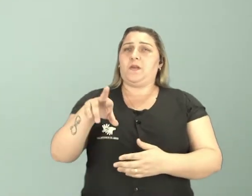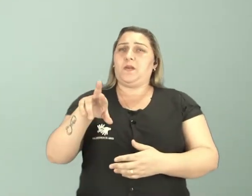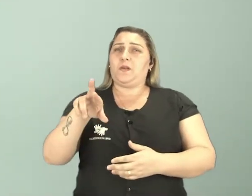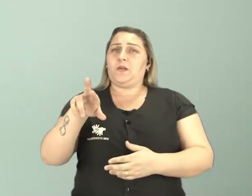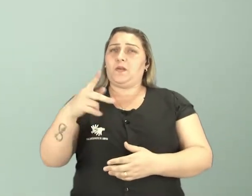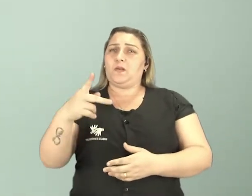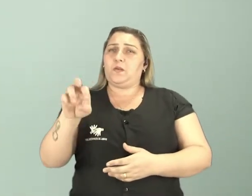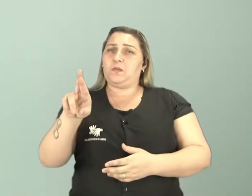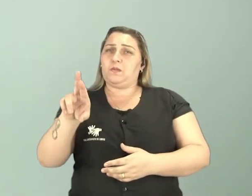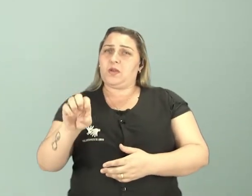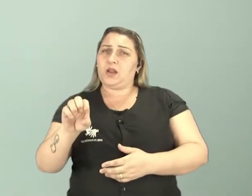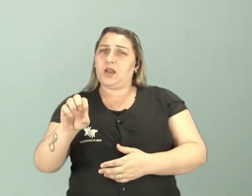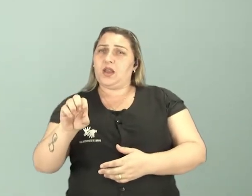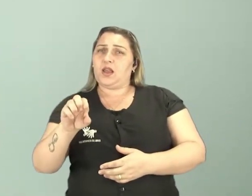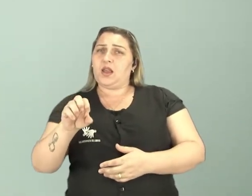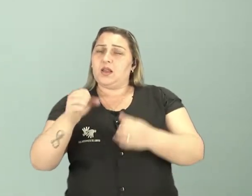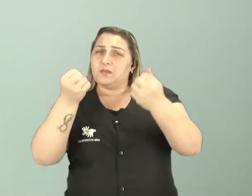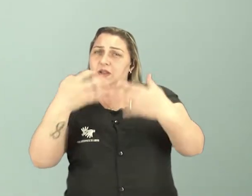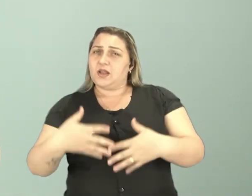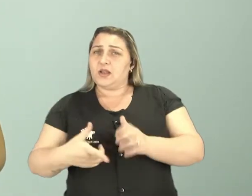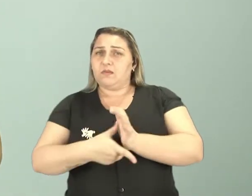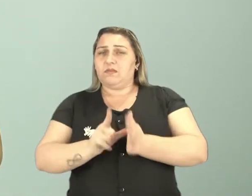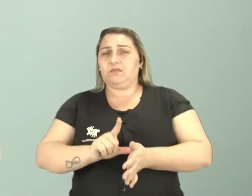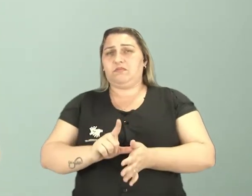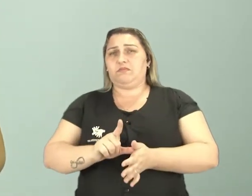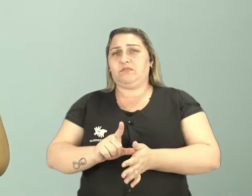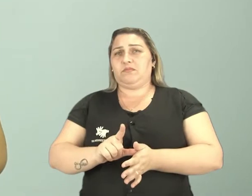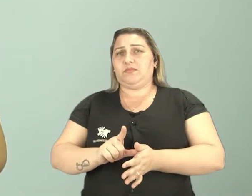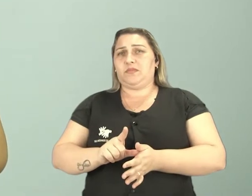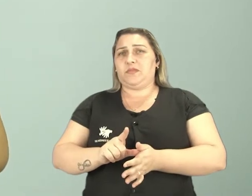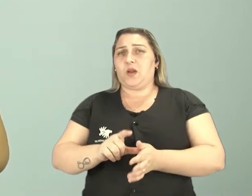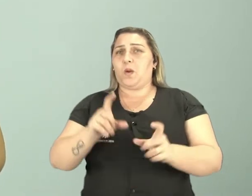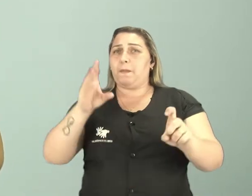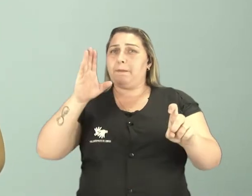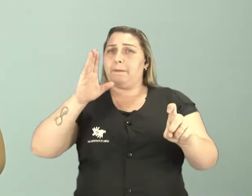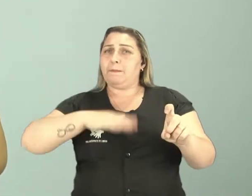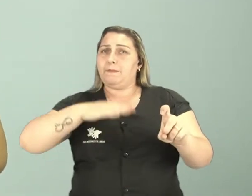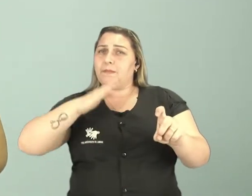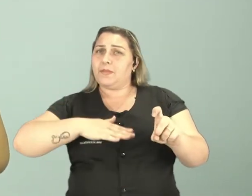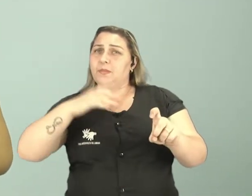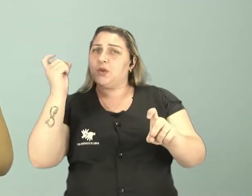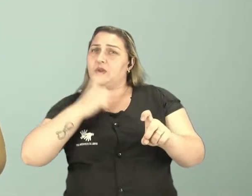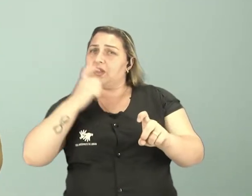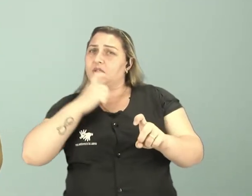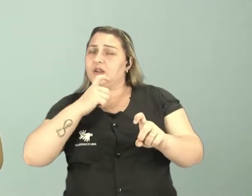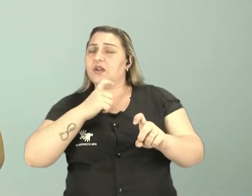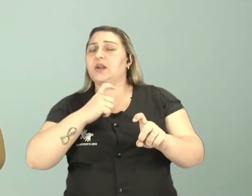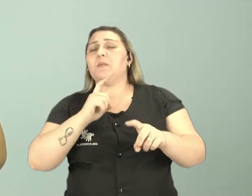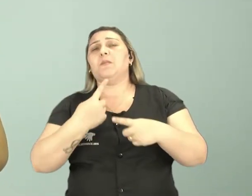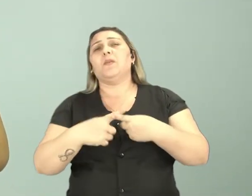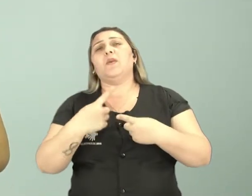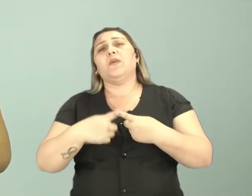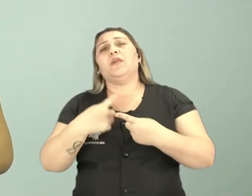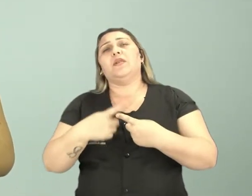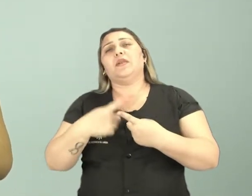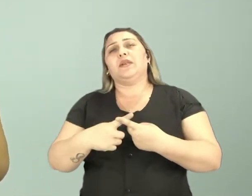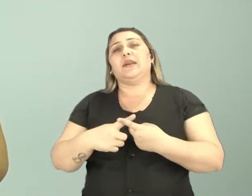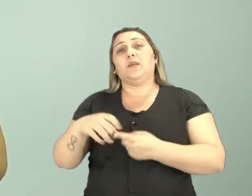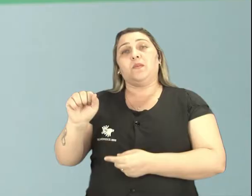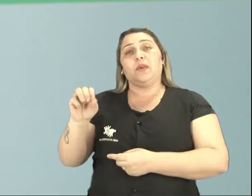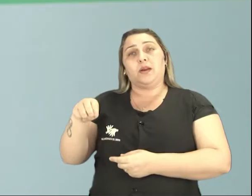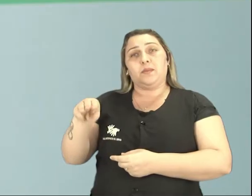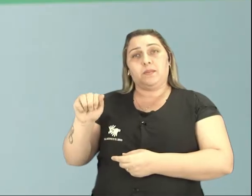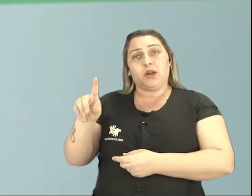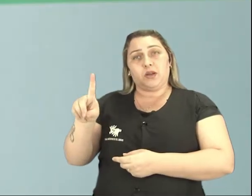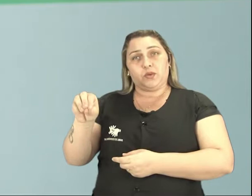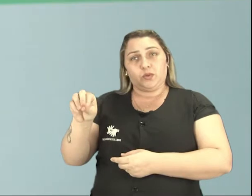os amadores, eles não são bons. Isso é mentira, é um mito. Por que, professora? Bom, gente, porque o amador, a gente